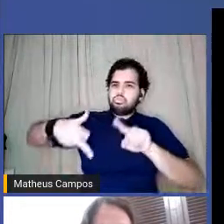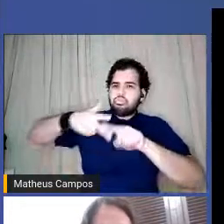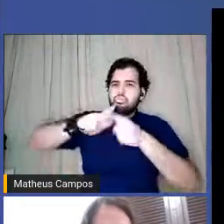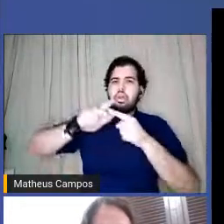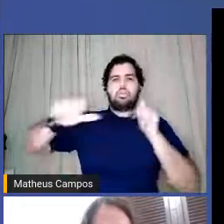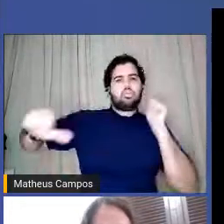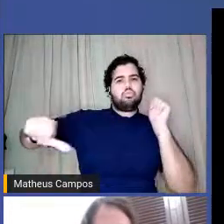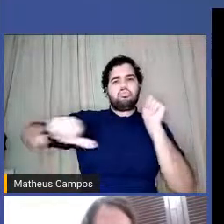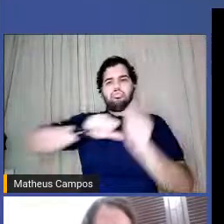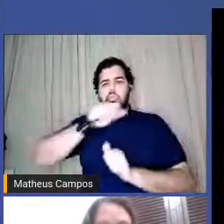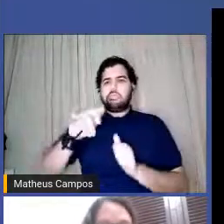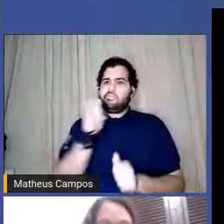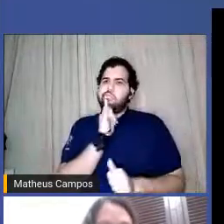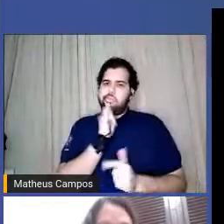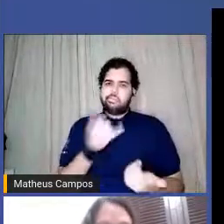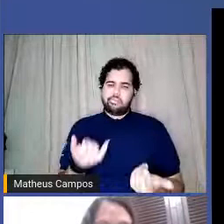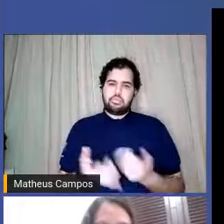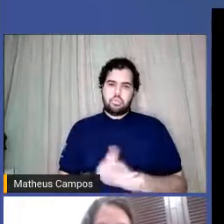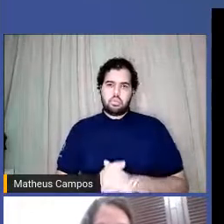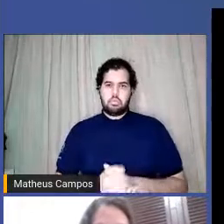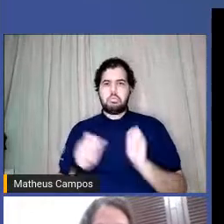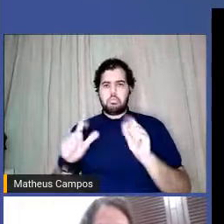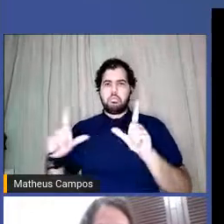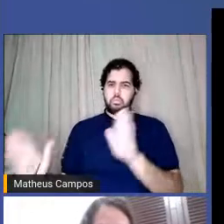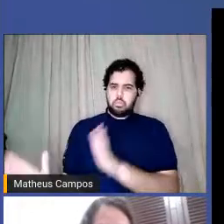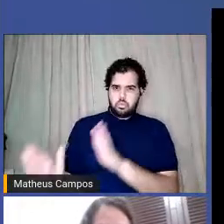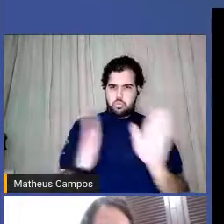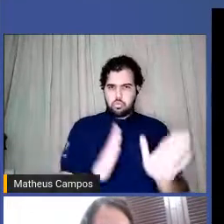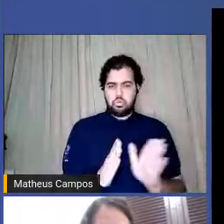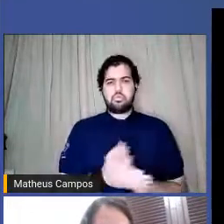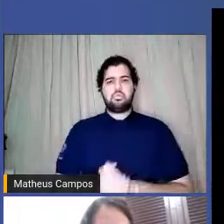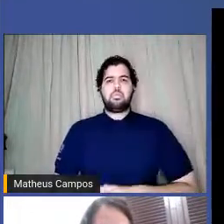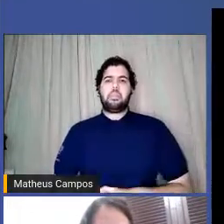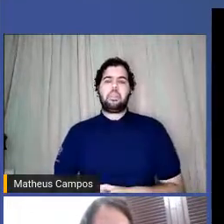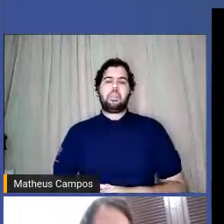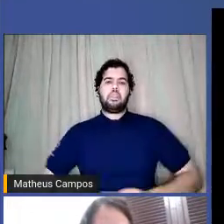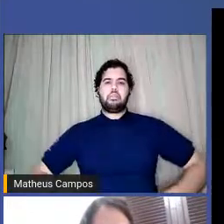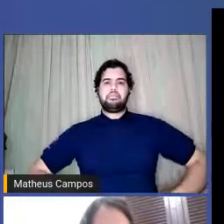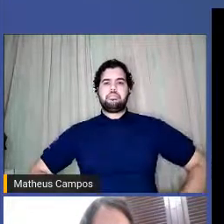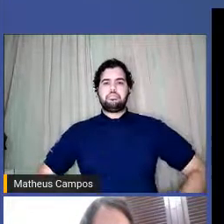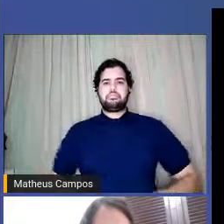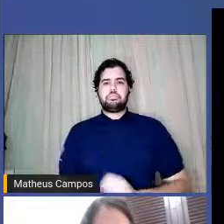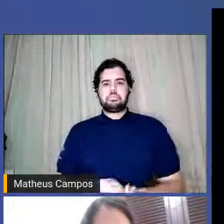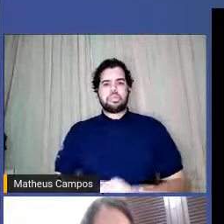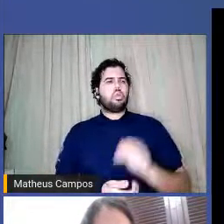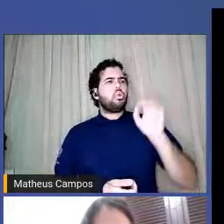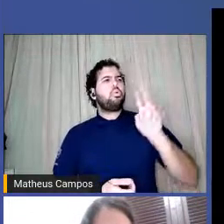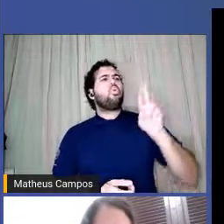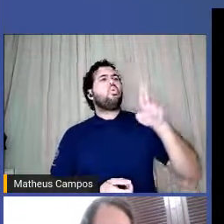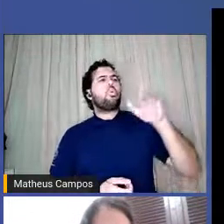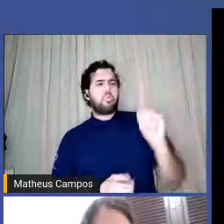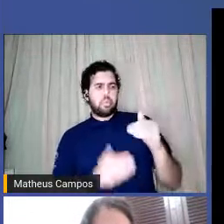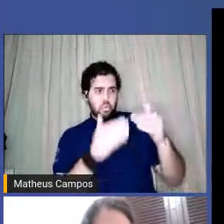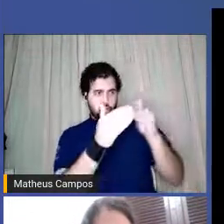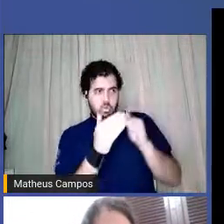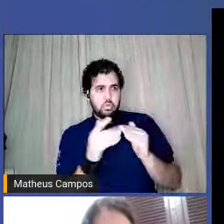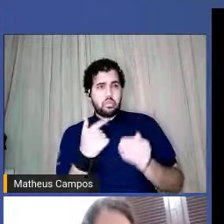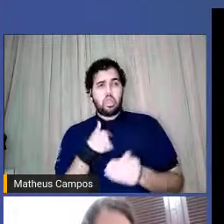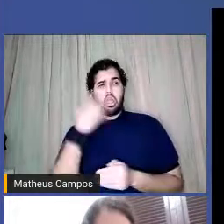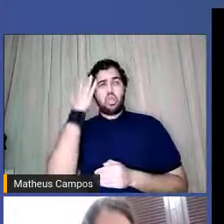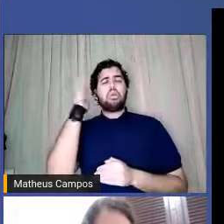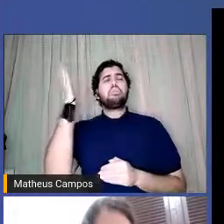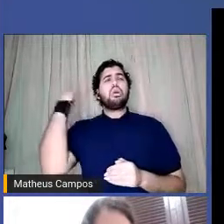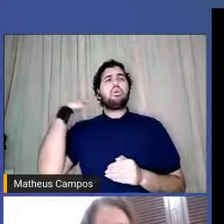padrão, digamos. Pode passar o slide, Vinícius. Bruna, com licença, se eu não me engano, foi da